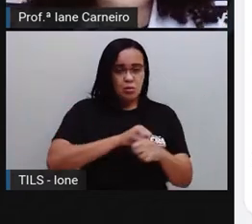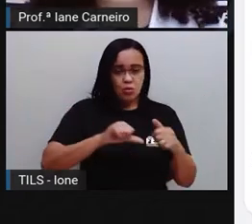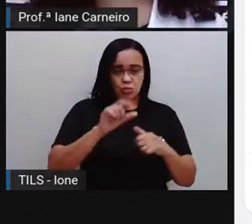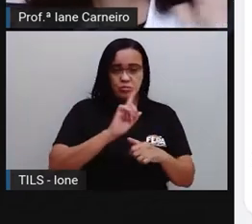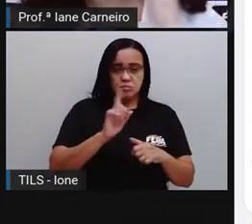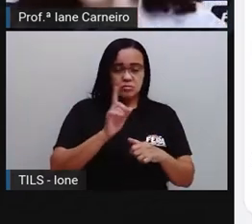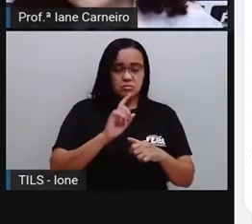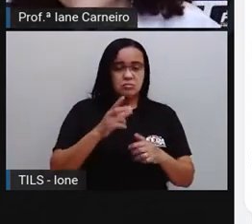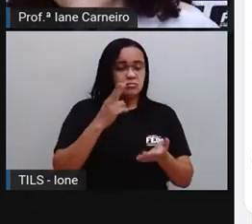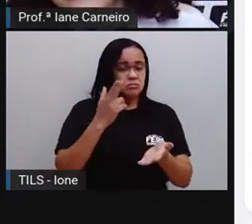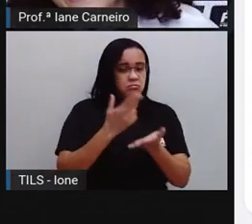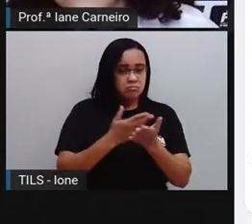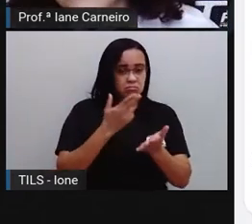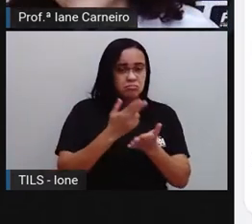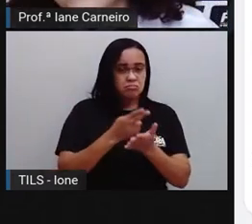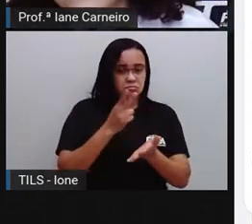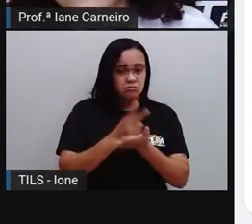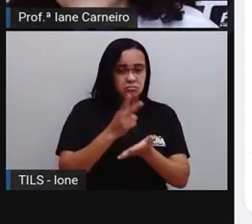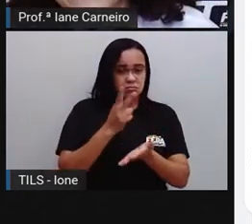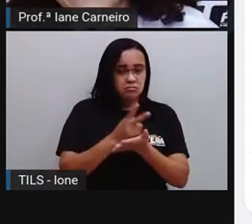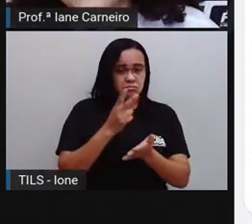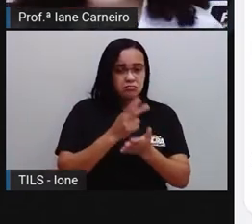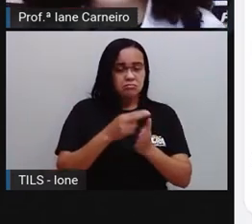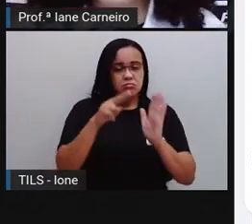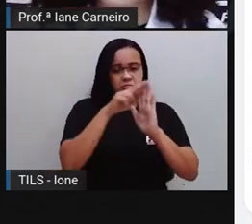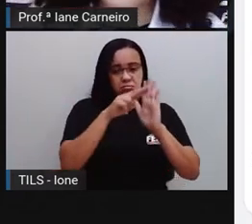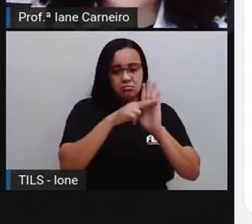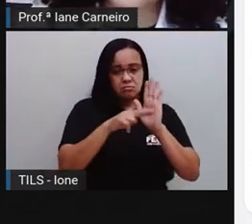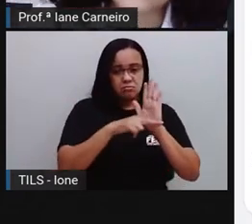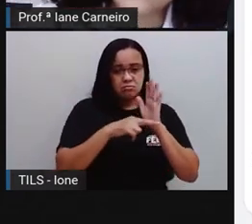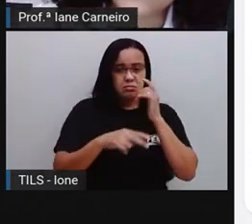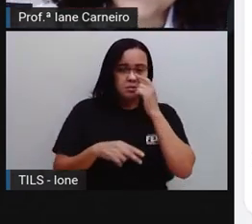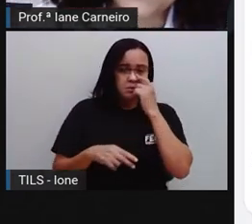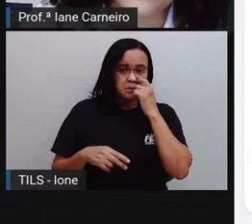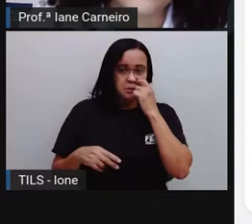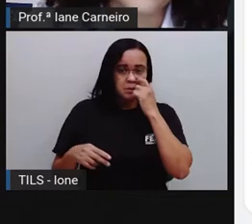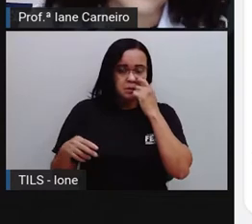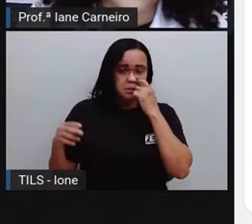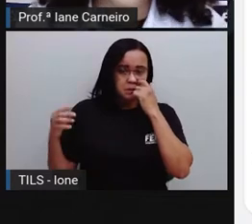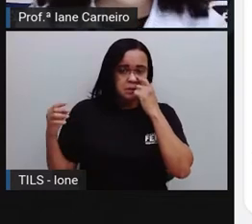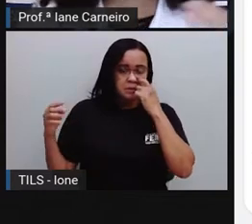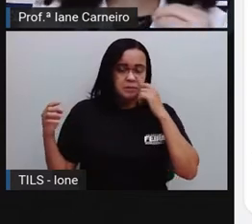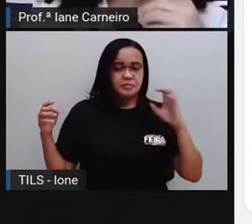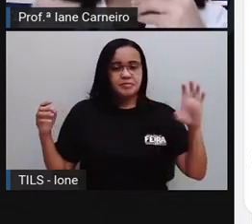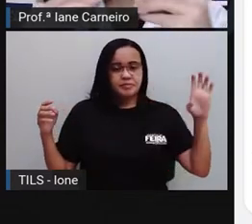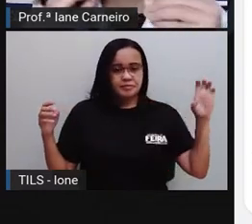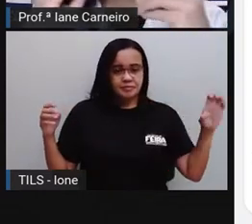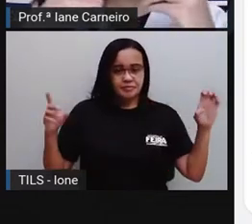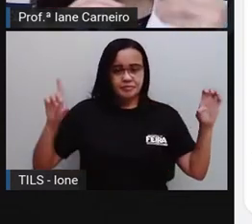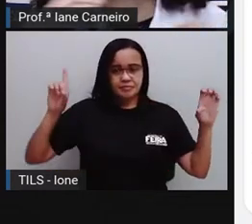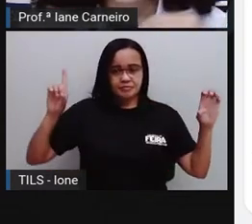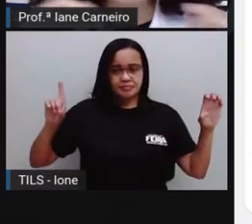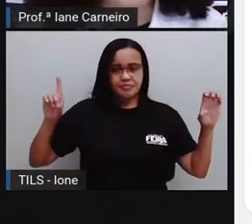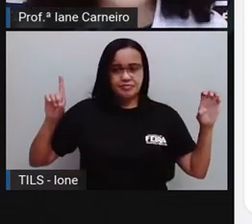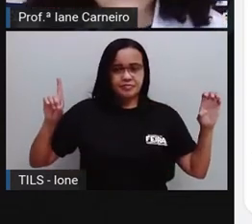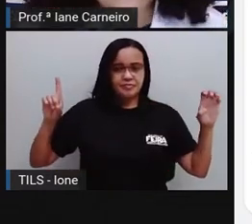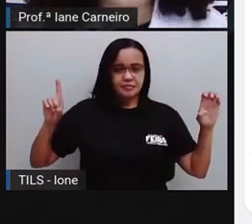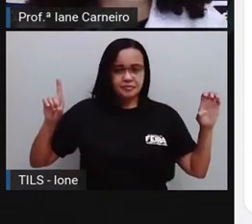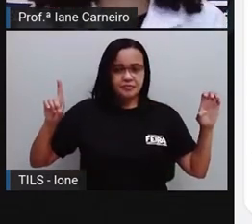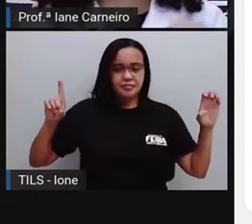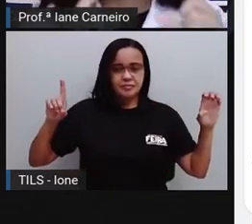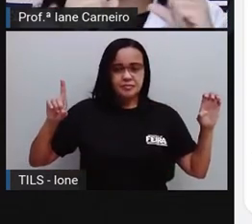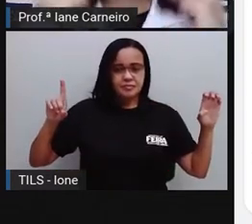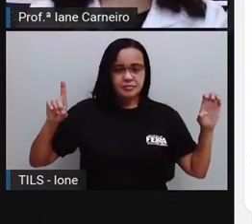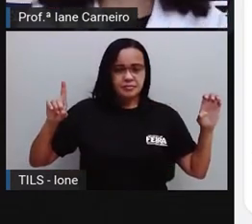convenção. O lado direito vai ser sempre esse e o lado esquerdo vai ser sempre esse. Aí vai, vai, o que é vai mudar